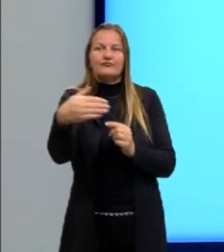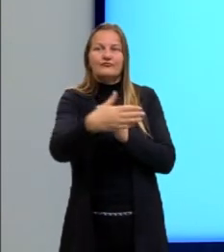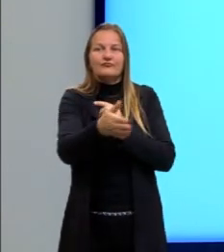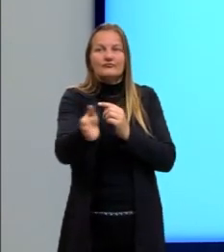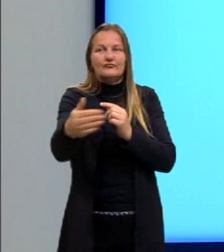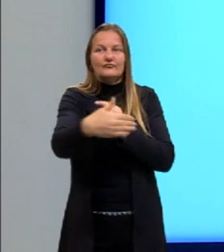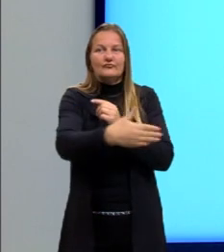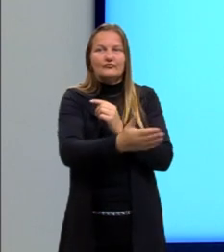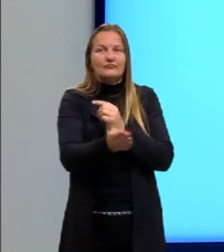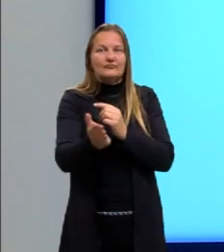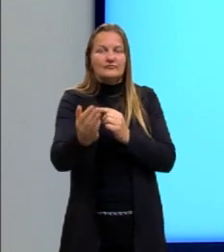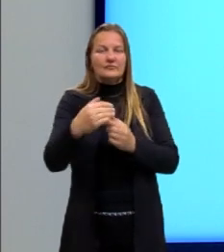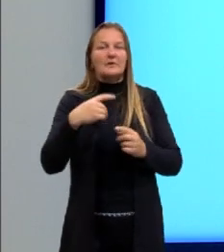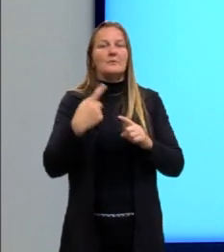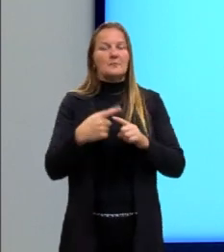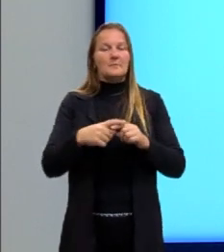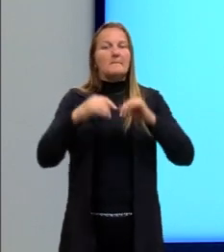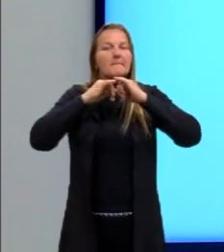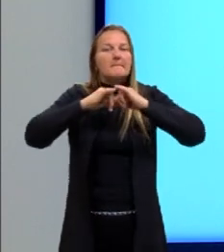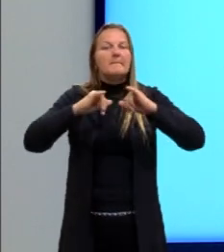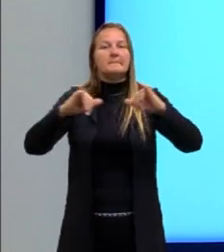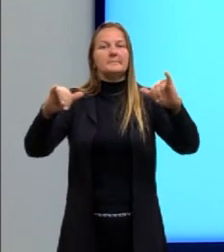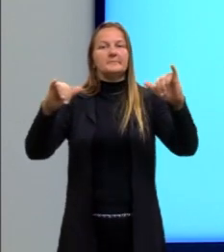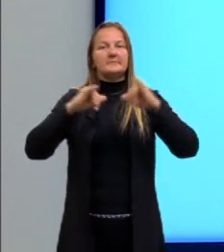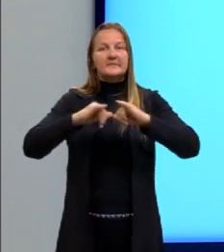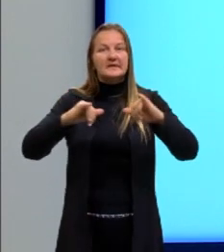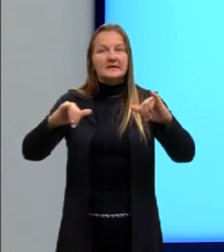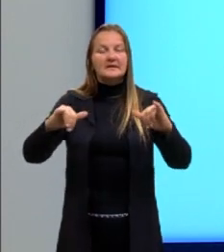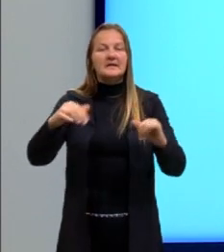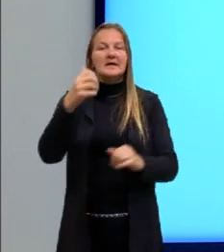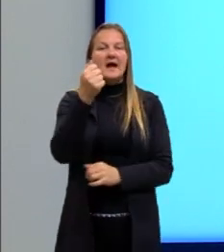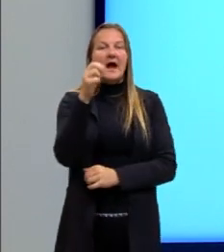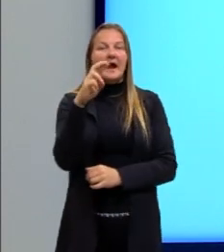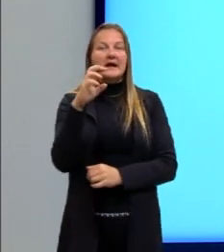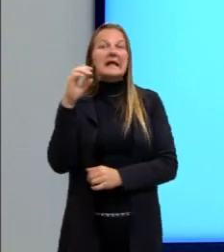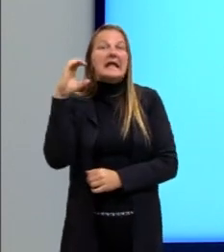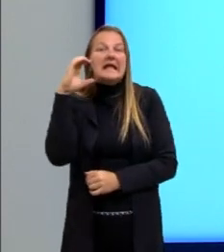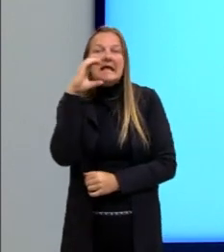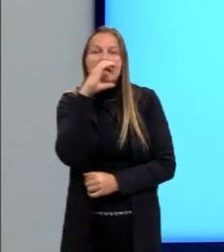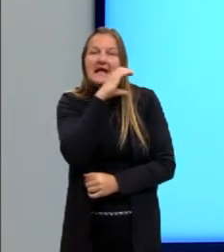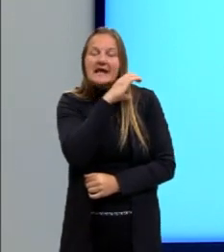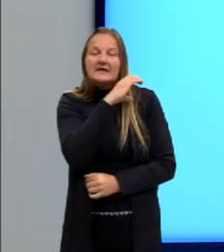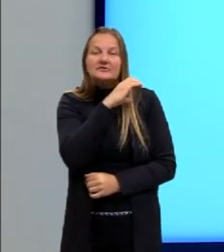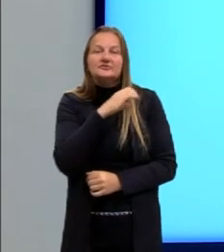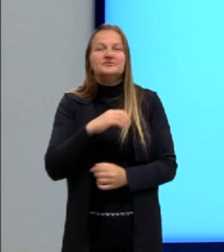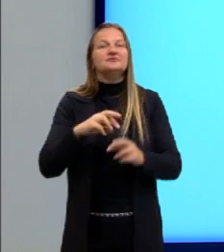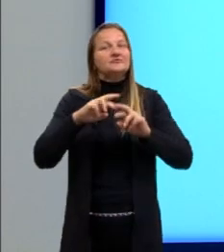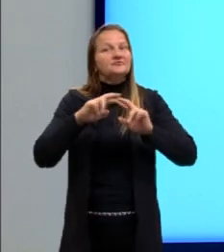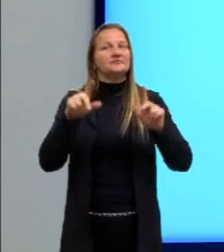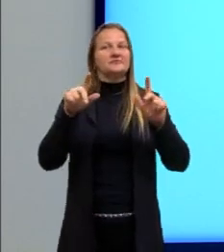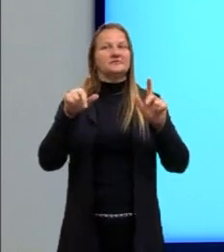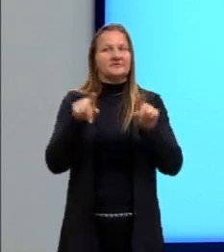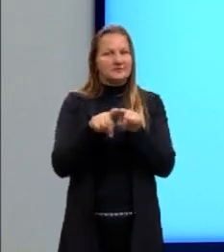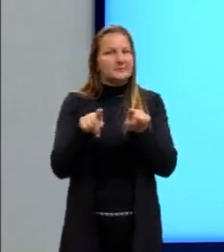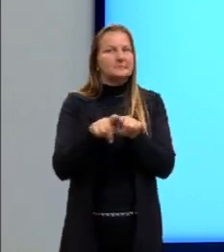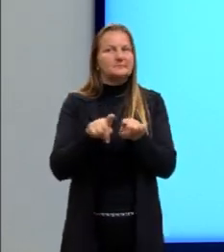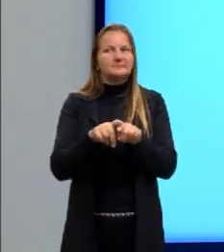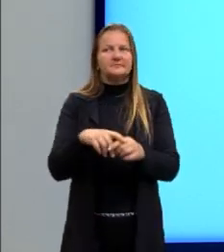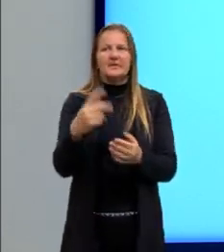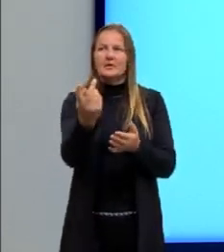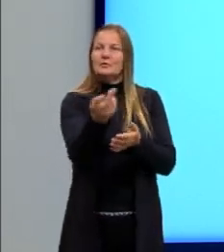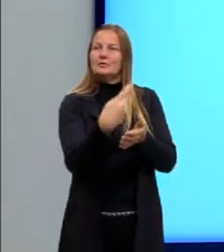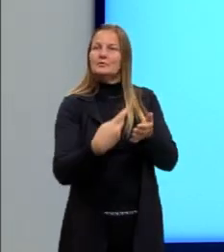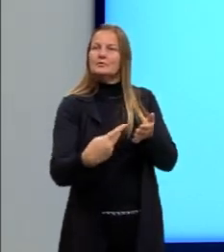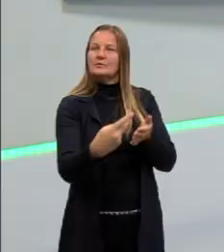ele vai se propagar do ar, no ar aquecido, né? De uma maneira não uniforme. Então, aqui no desenho, a gente tem